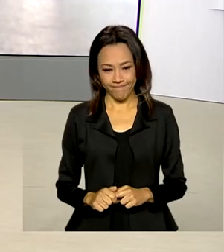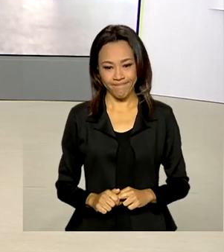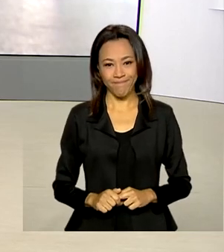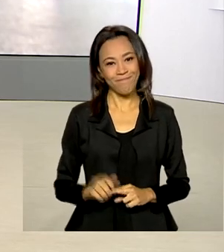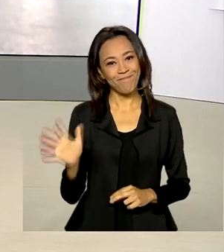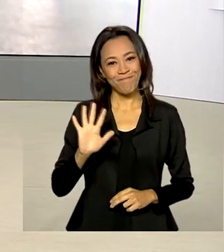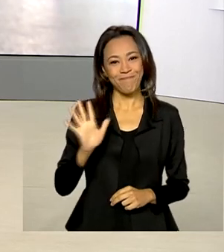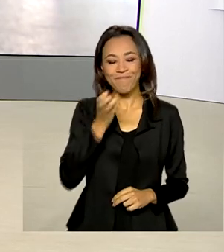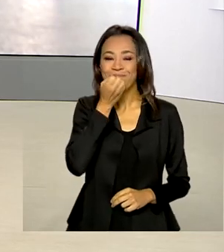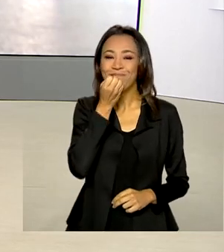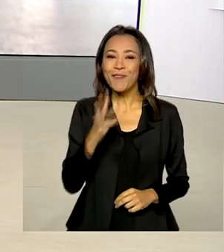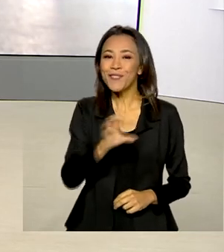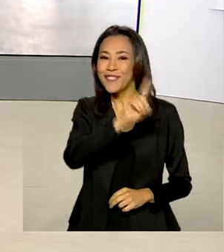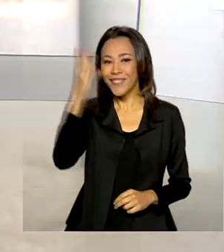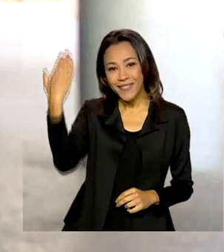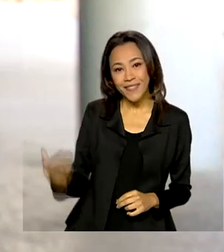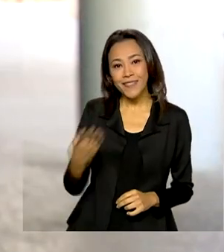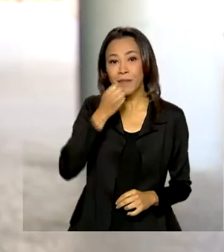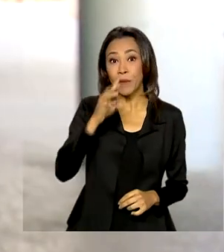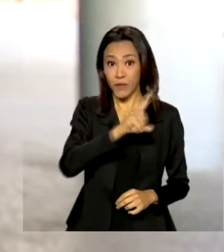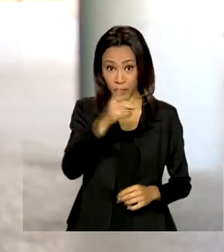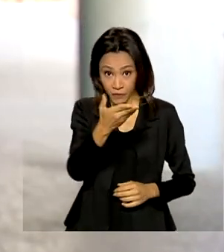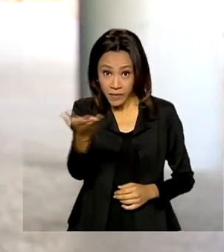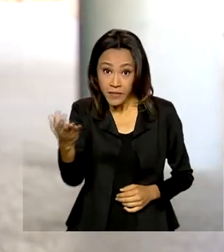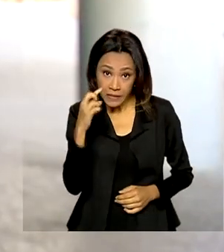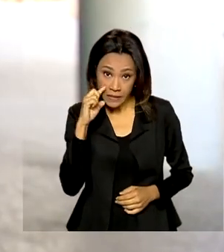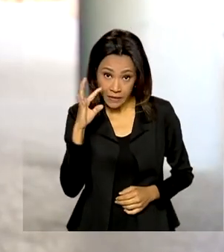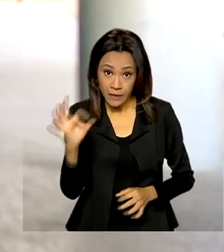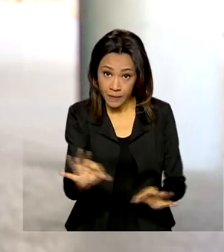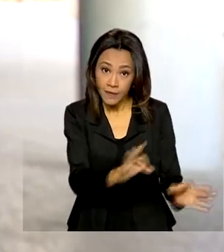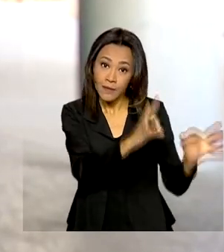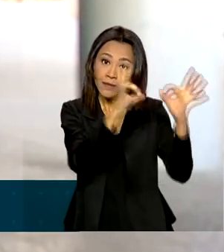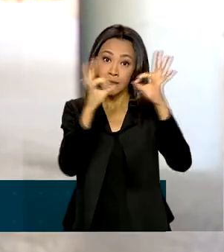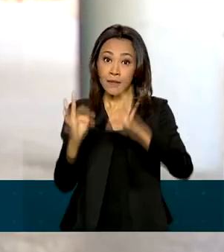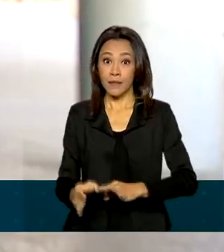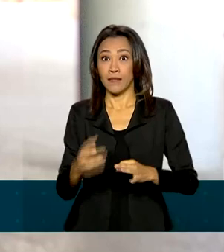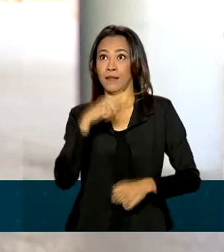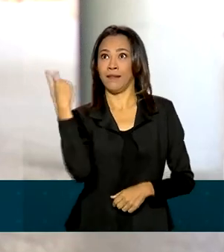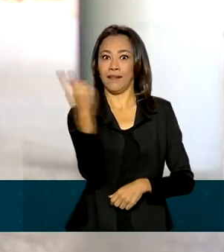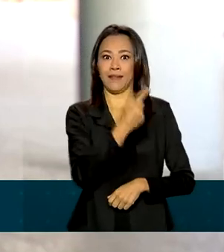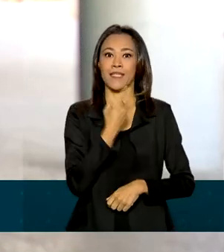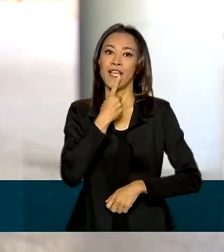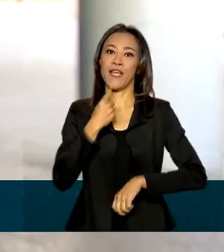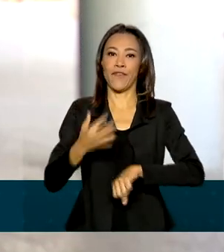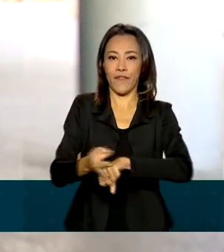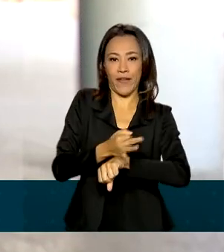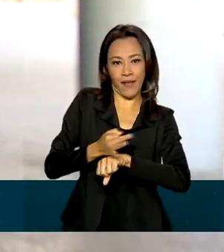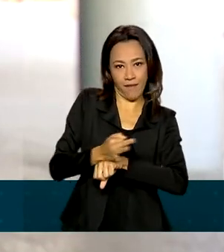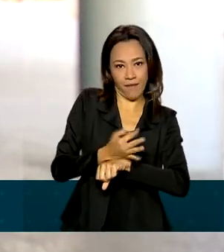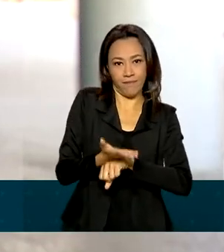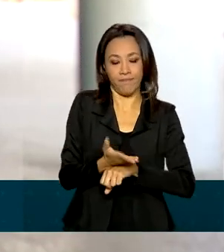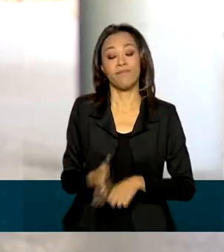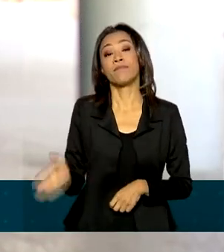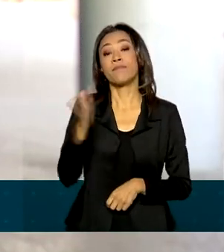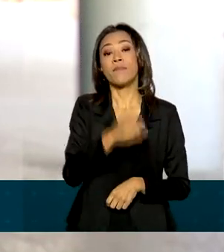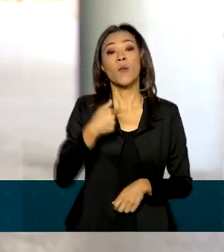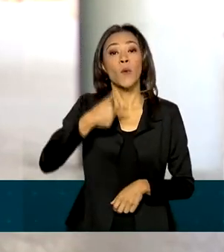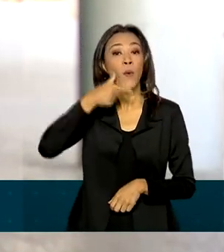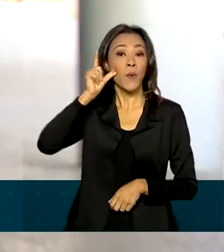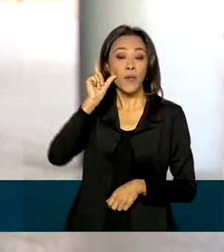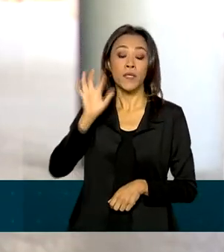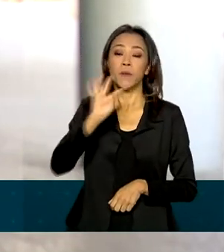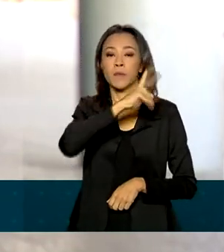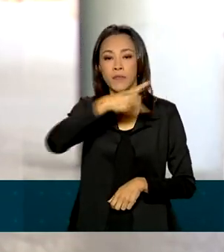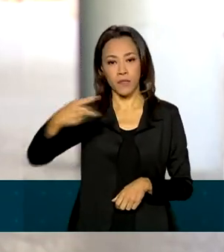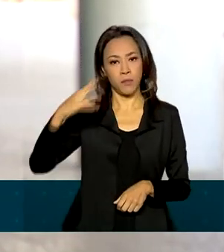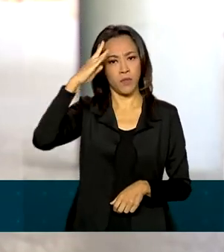Oi, Daniela, bom dia para você, bom dia a todos que nos acompanham neste feriado de Corpus Christi. Olha, Dani, ontem nesse pronunciamento o presidente Jair